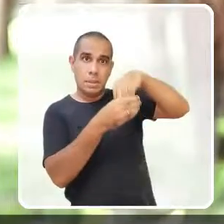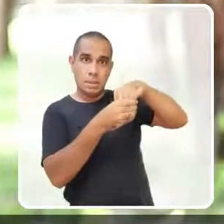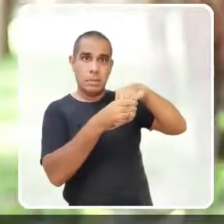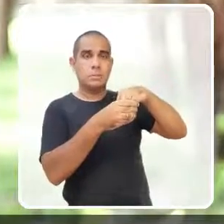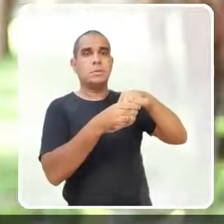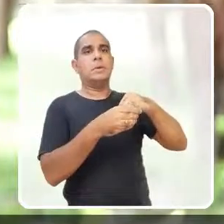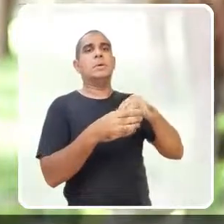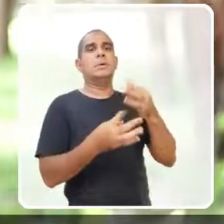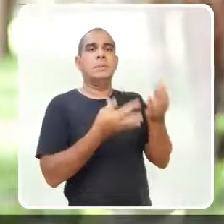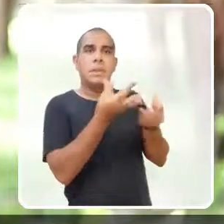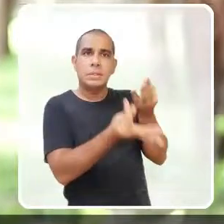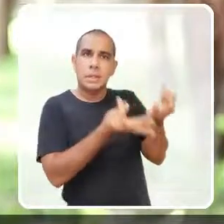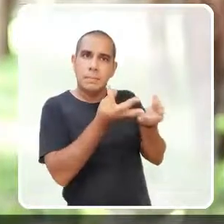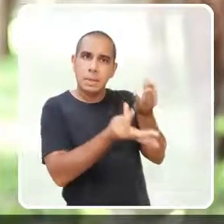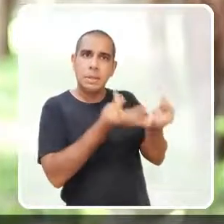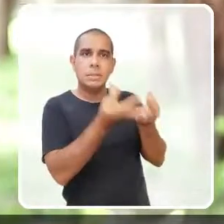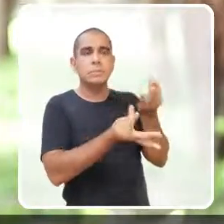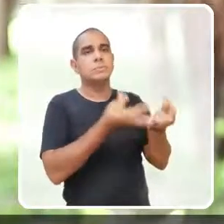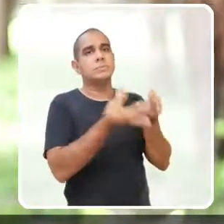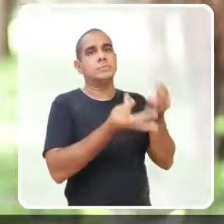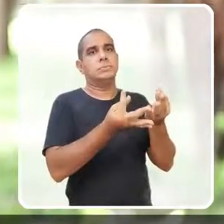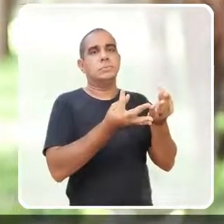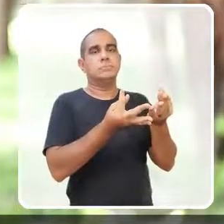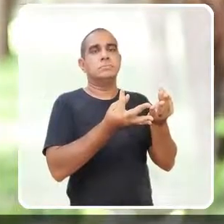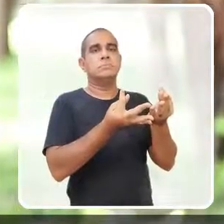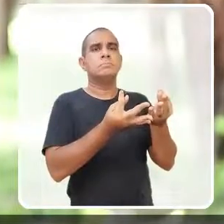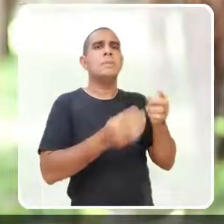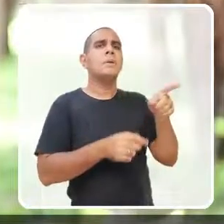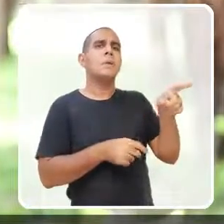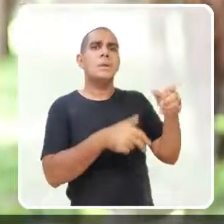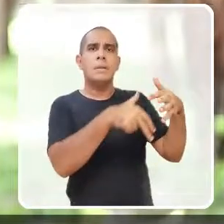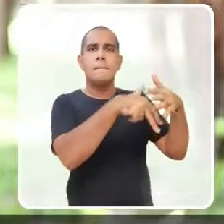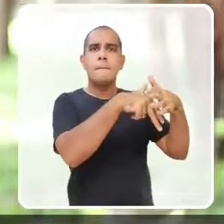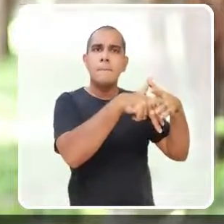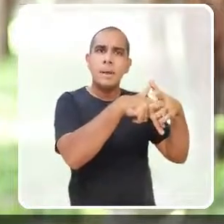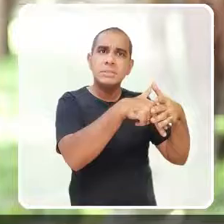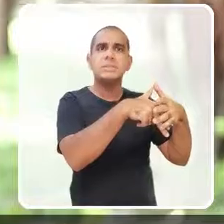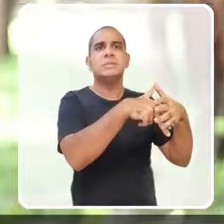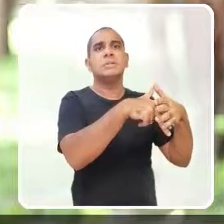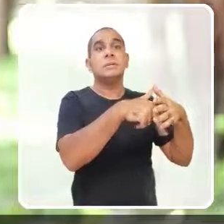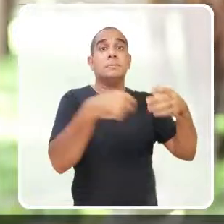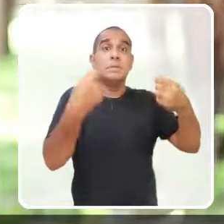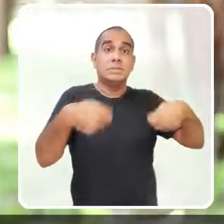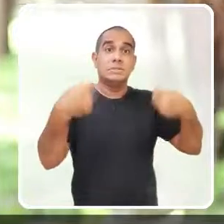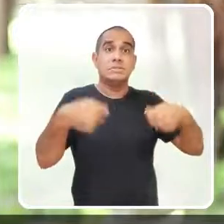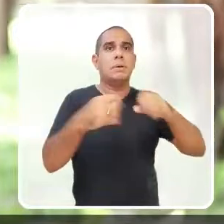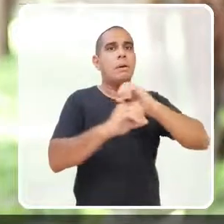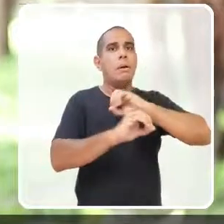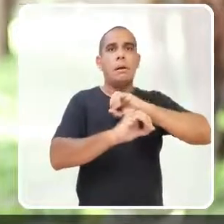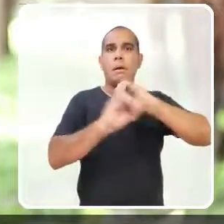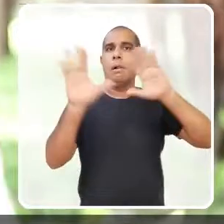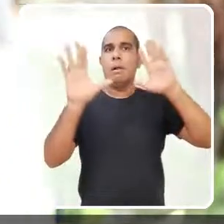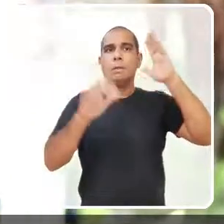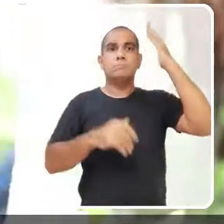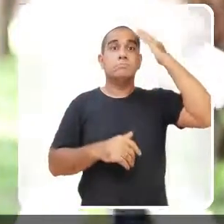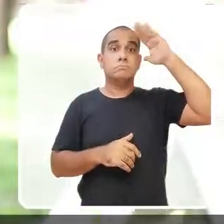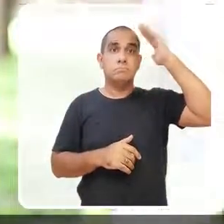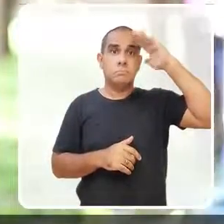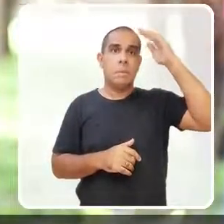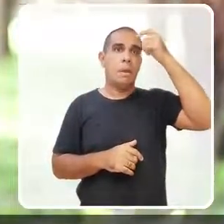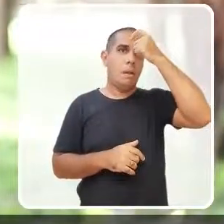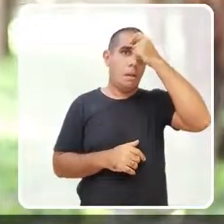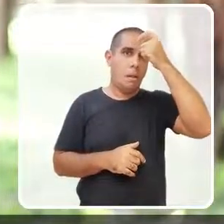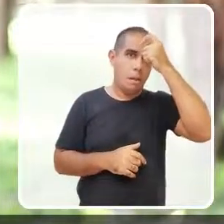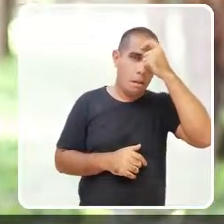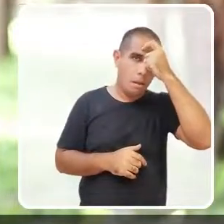no tratamento. Essas questões precisam ser tratadas de forma